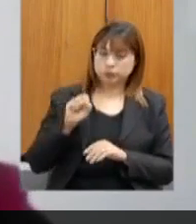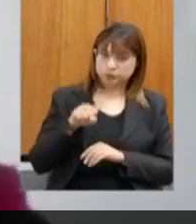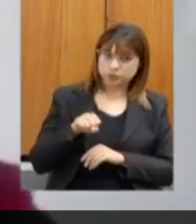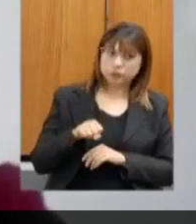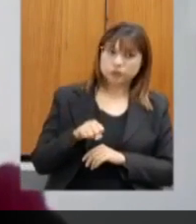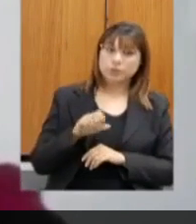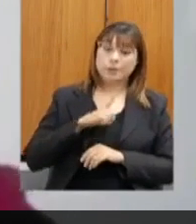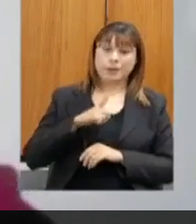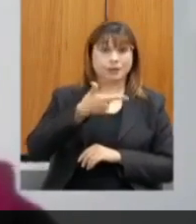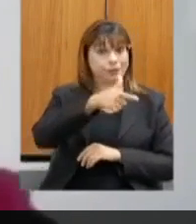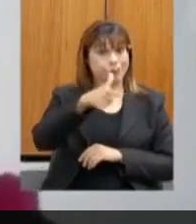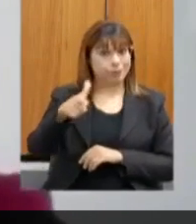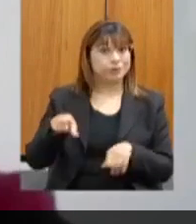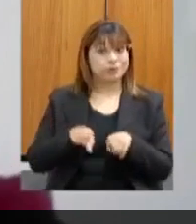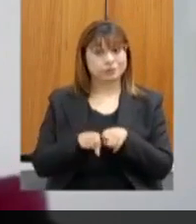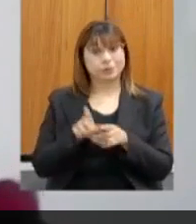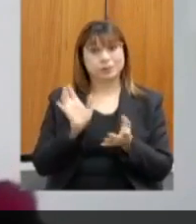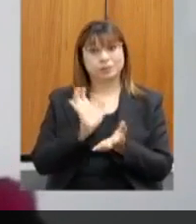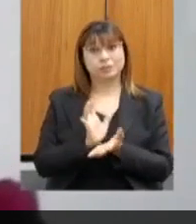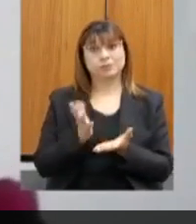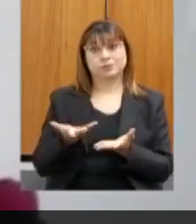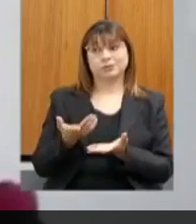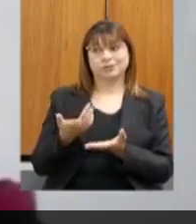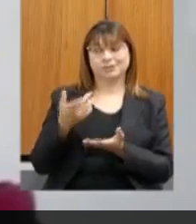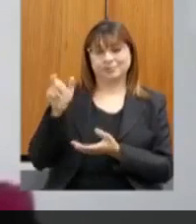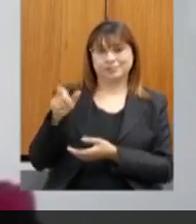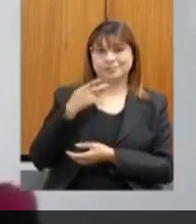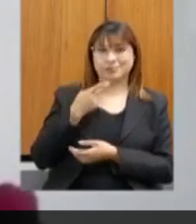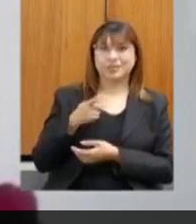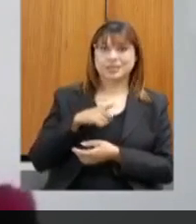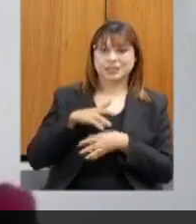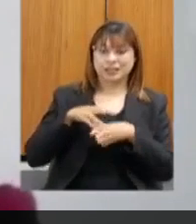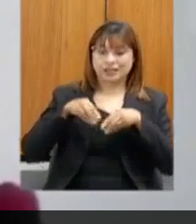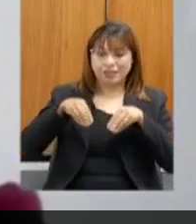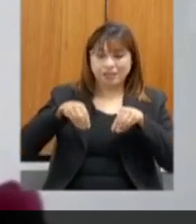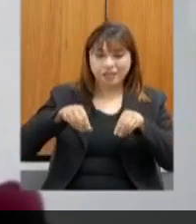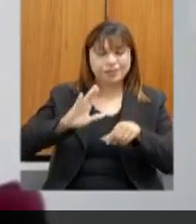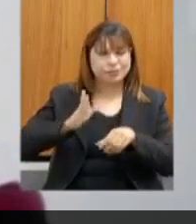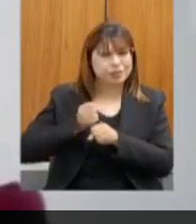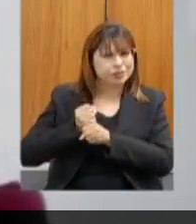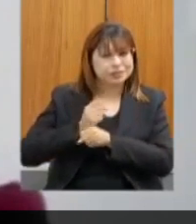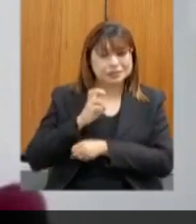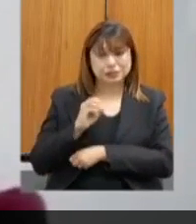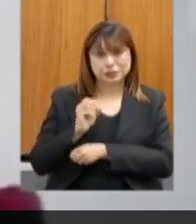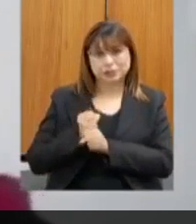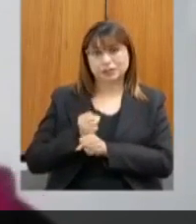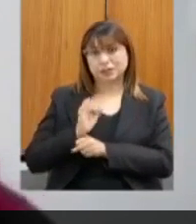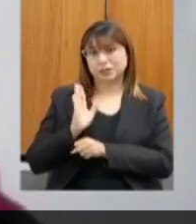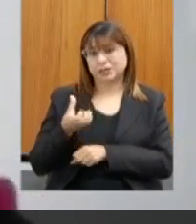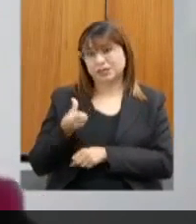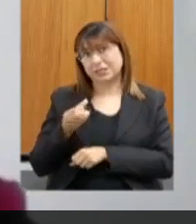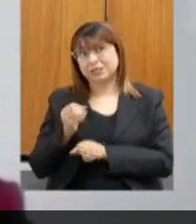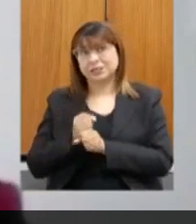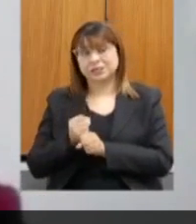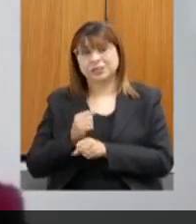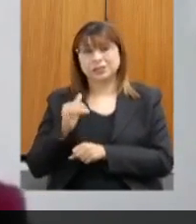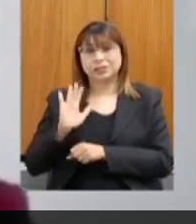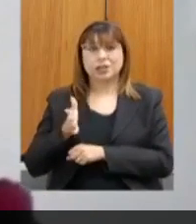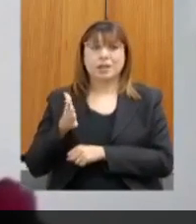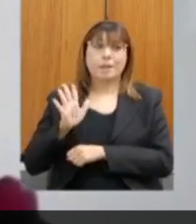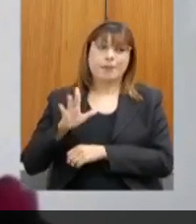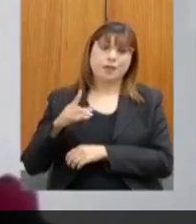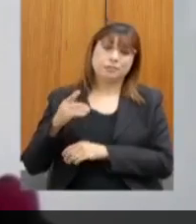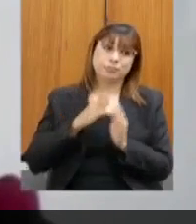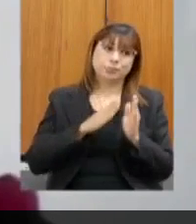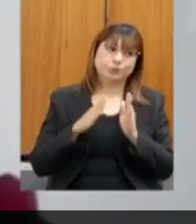tem outras comunidades que estão na situação que o Malay está colocando, que eles estão na terra há muitos anos, 50 anos, 60 anos, mas com o processo